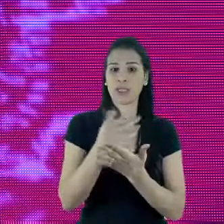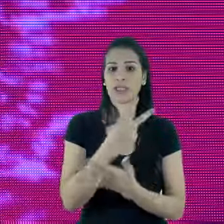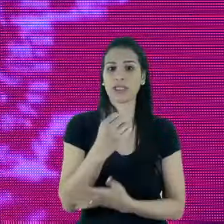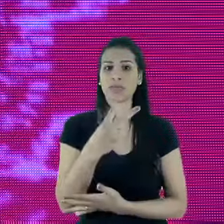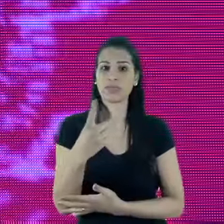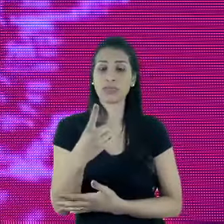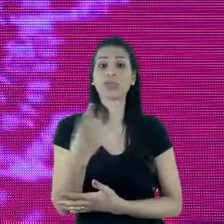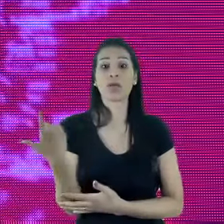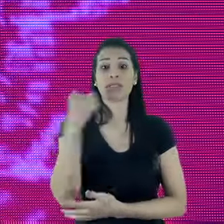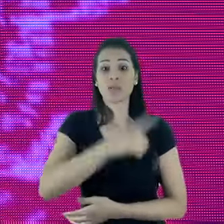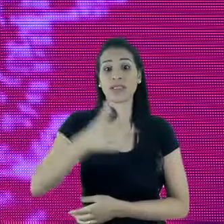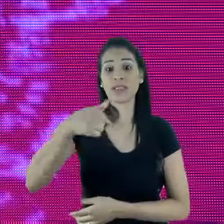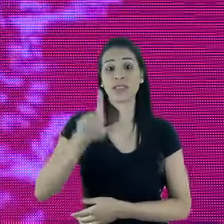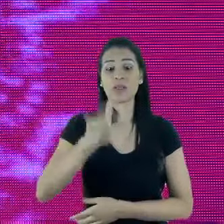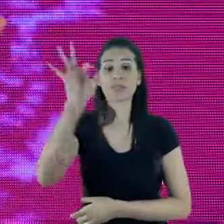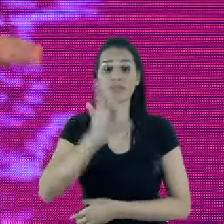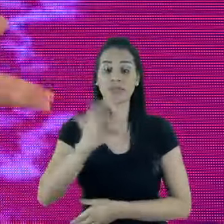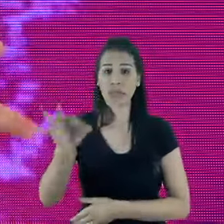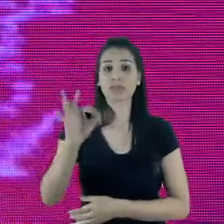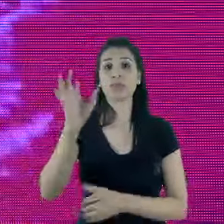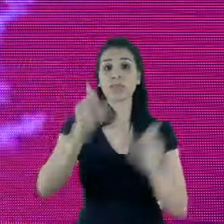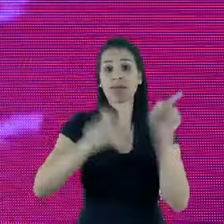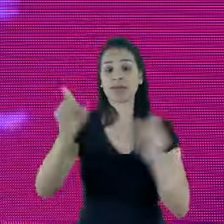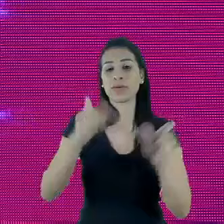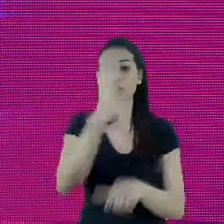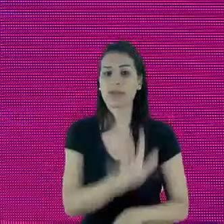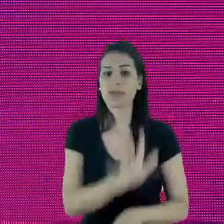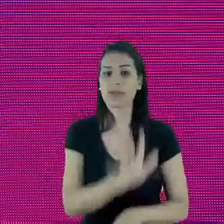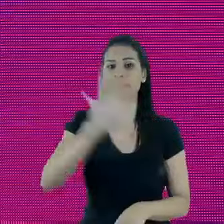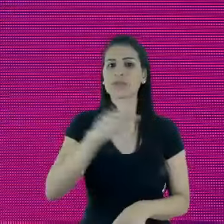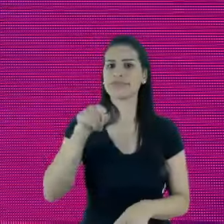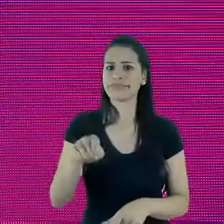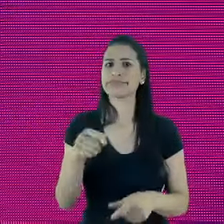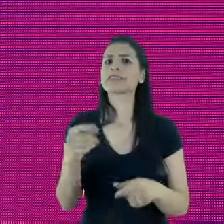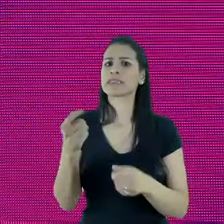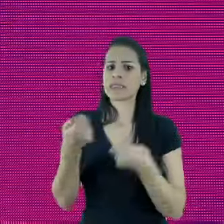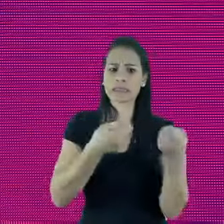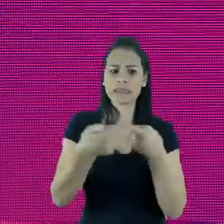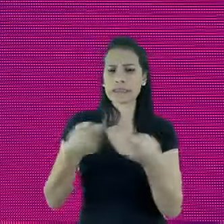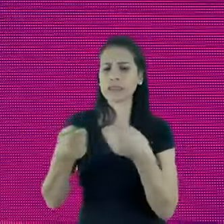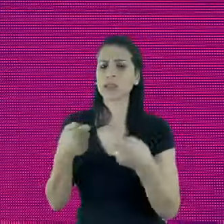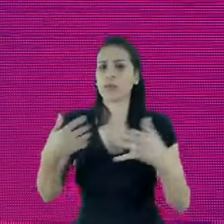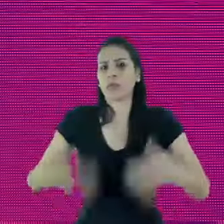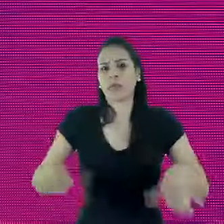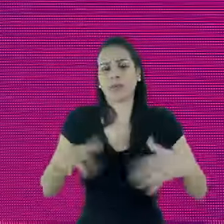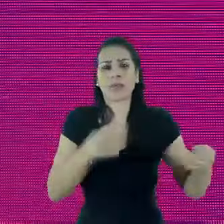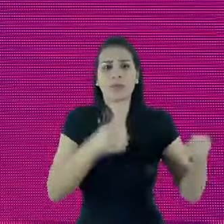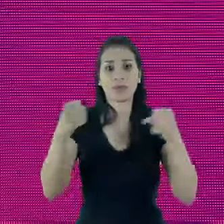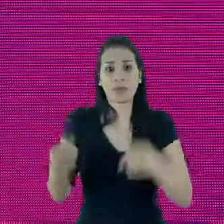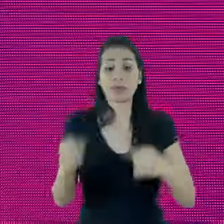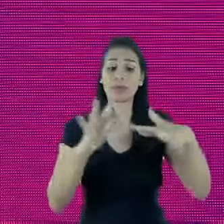% dos brasileiros. E é uma indústria poderosa, em que as redes sociais servem como meio para conectar